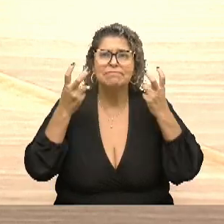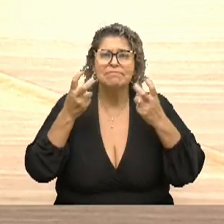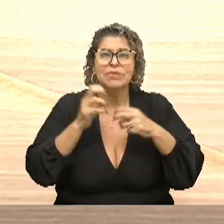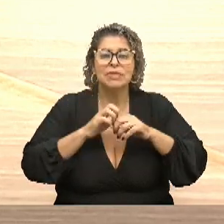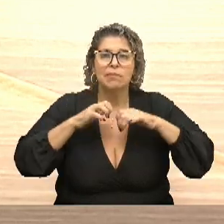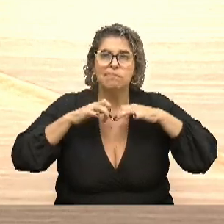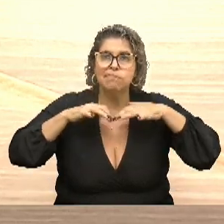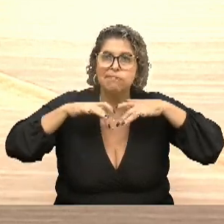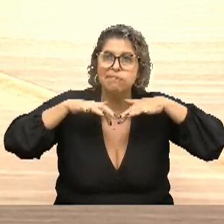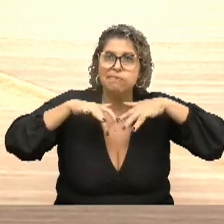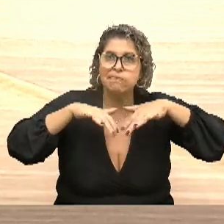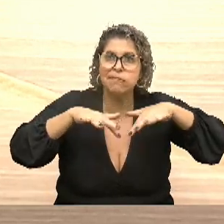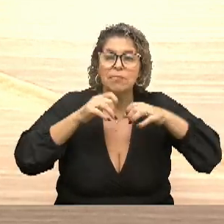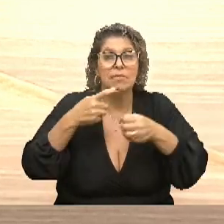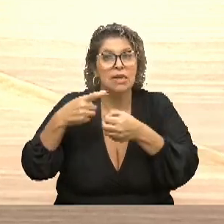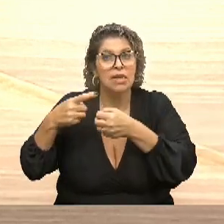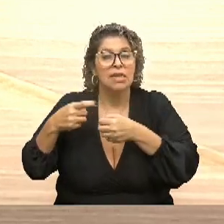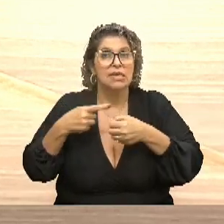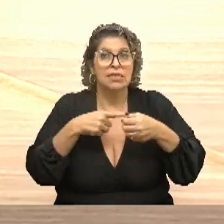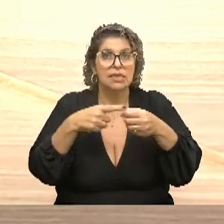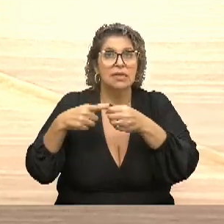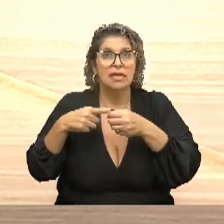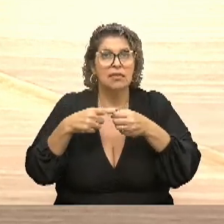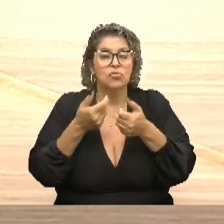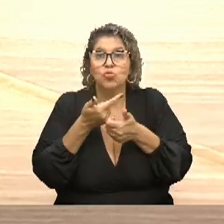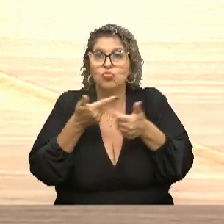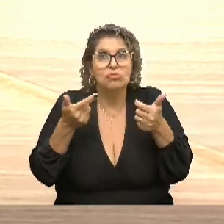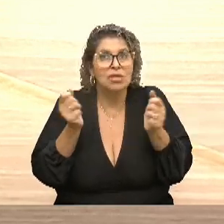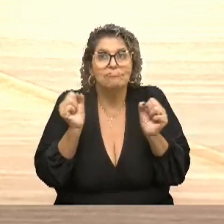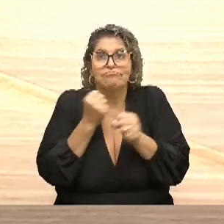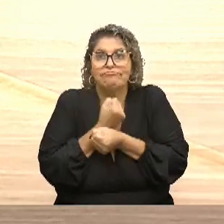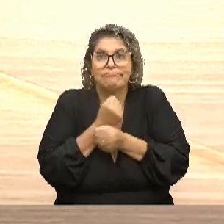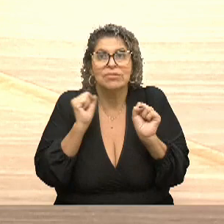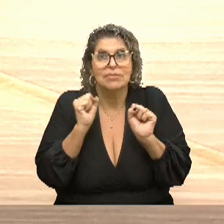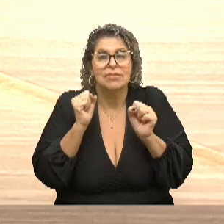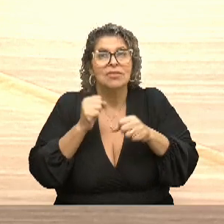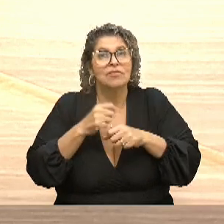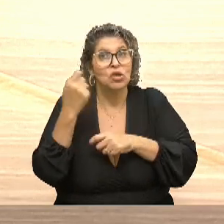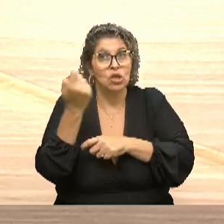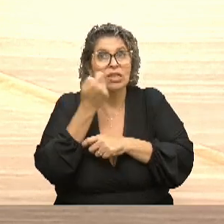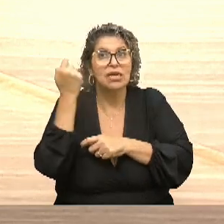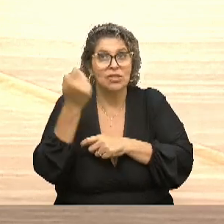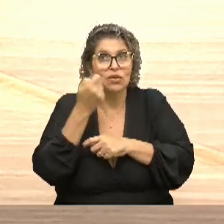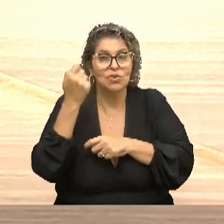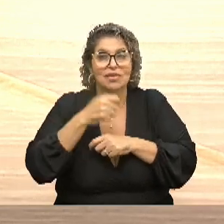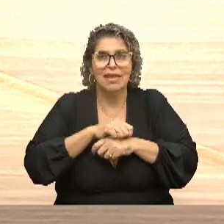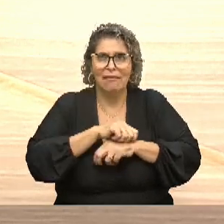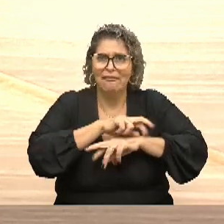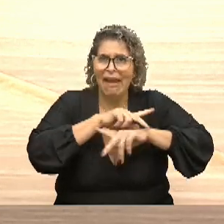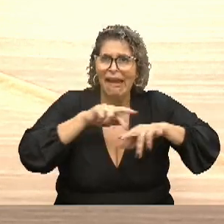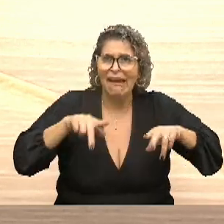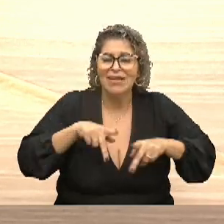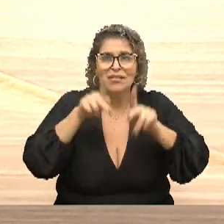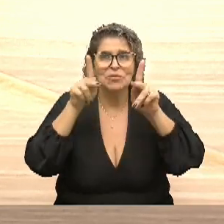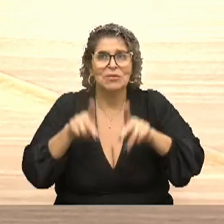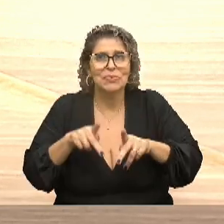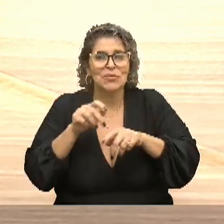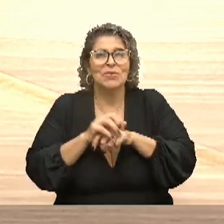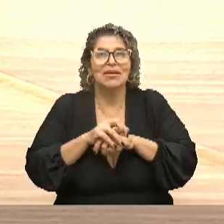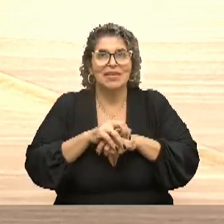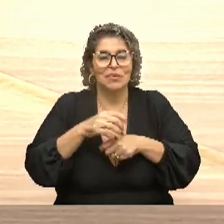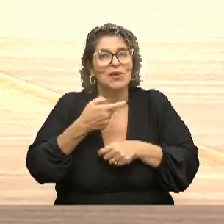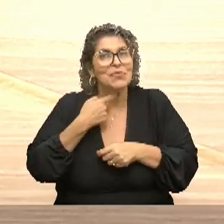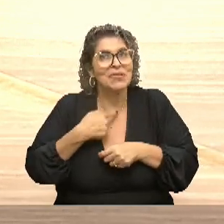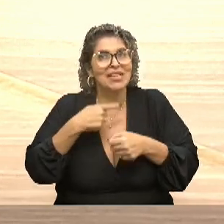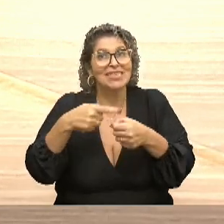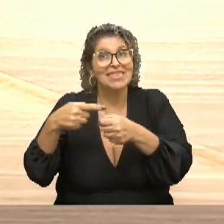expandir para as cidades. Eu pensei, não tem condições. O Rio Grande do Sul é muito eclético. Aqui no interior, eu gosto muito do interior